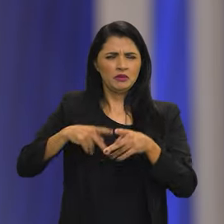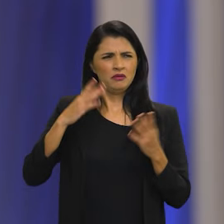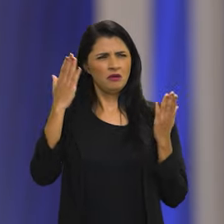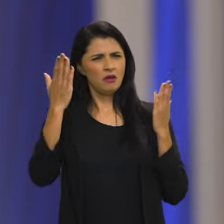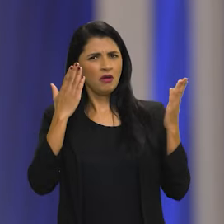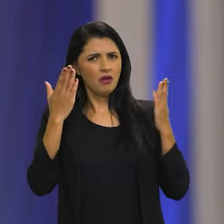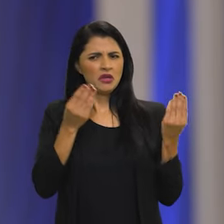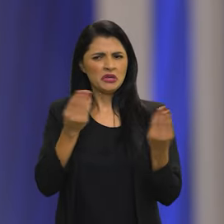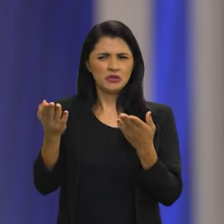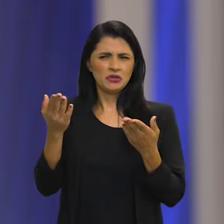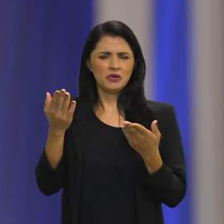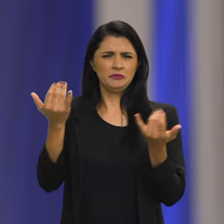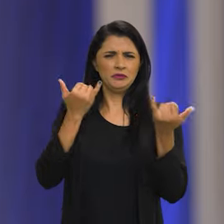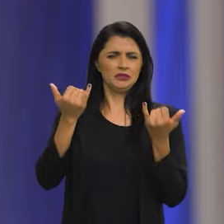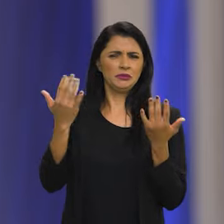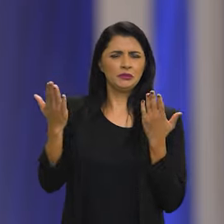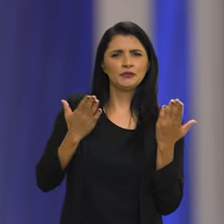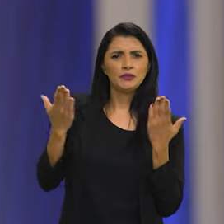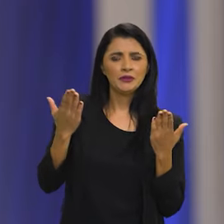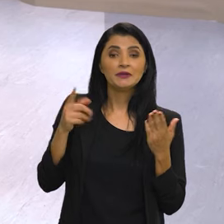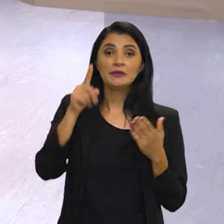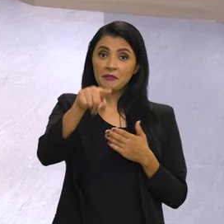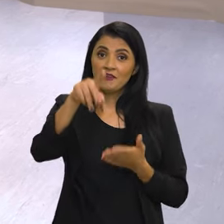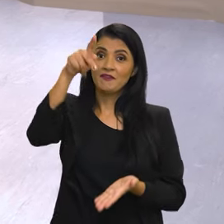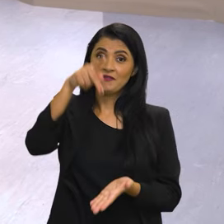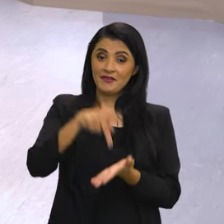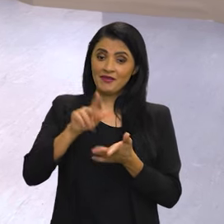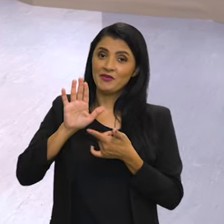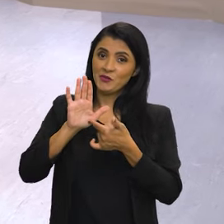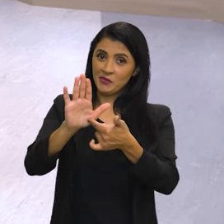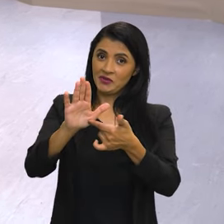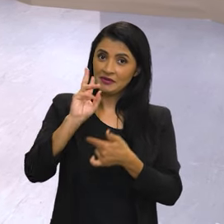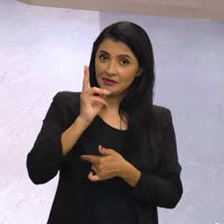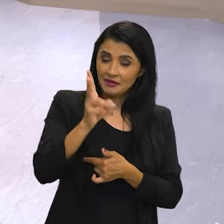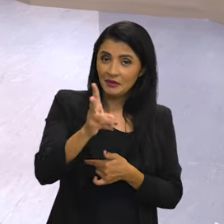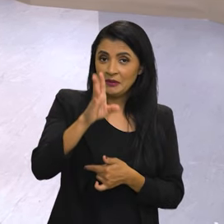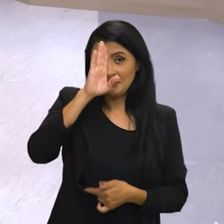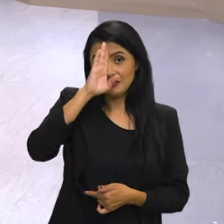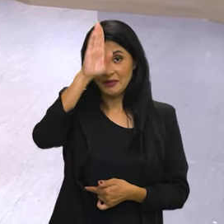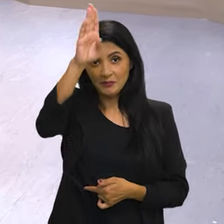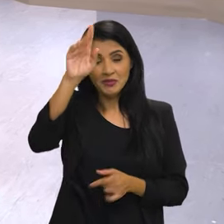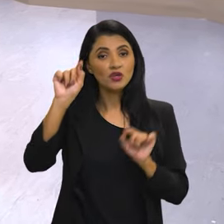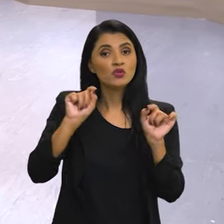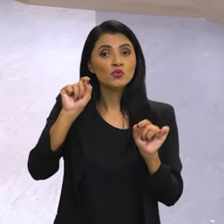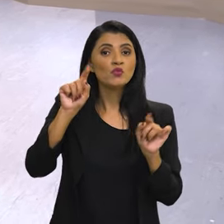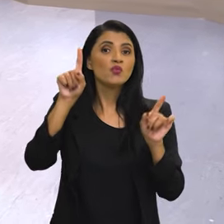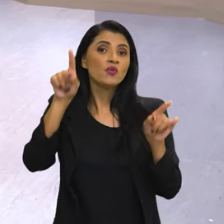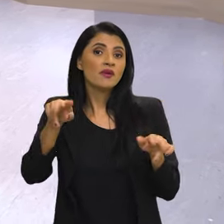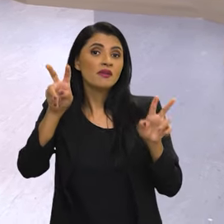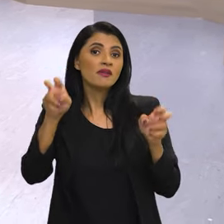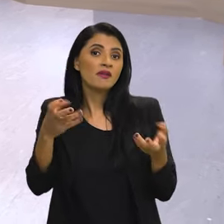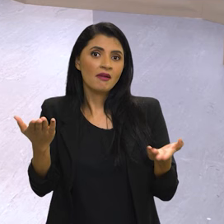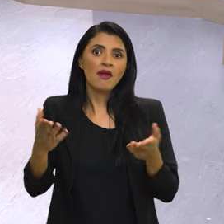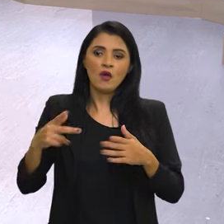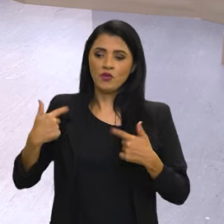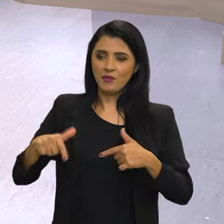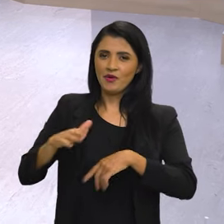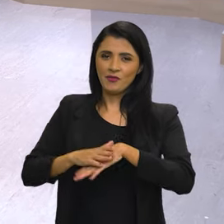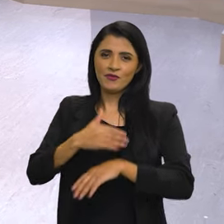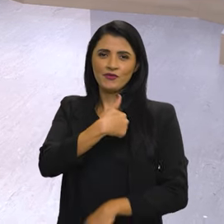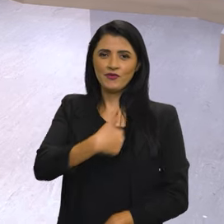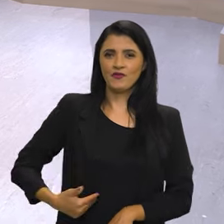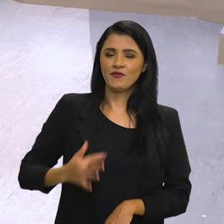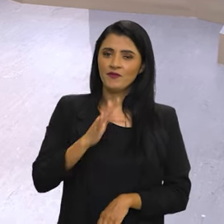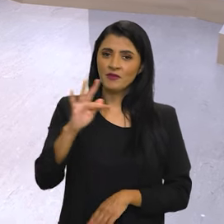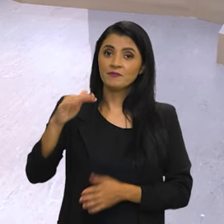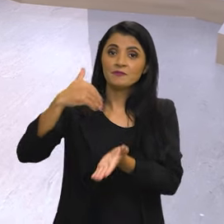população e trazem apenas desinformação para trazer a verdade sempre à tona principalmente no que diz respeito às ações do